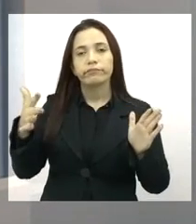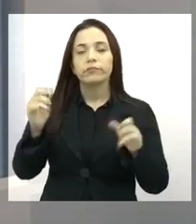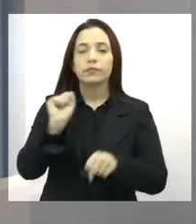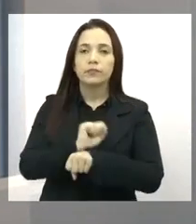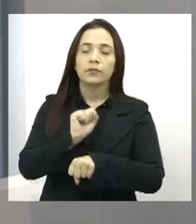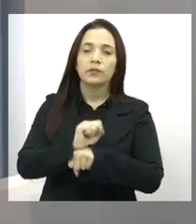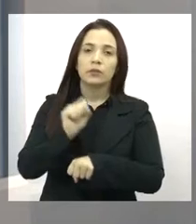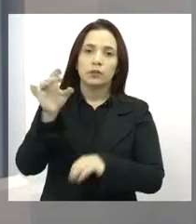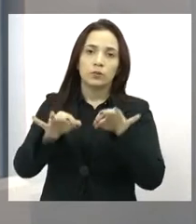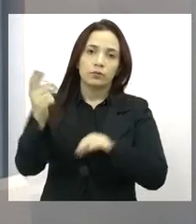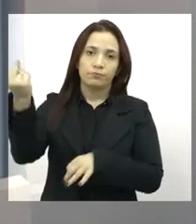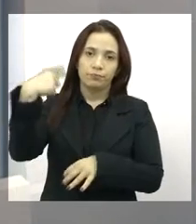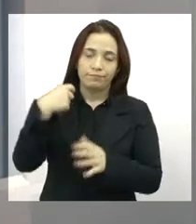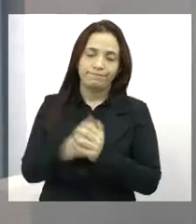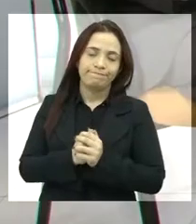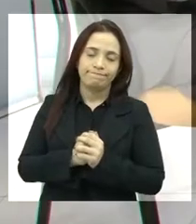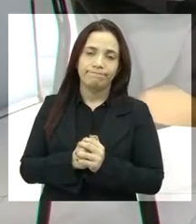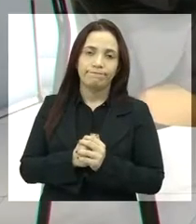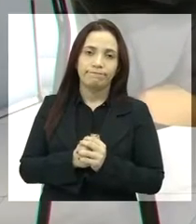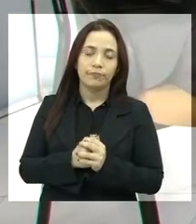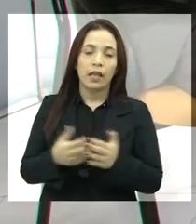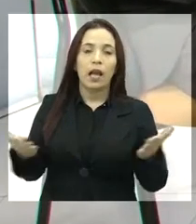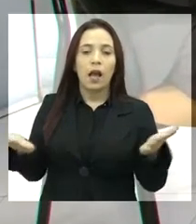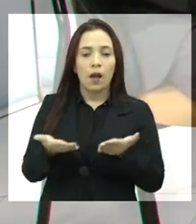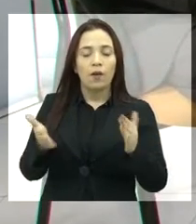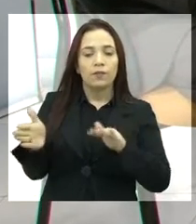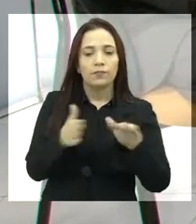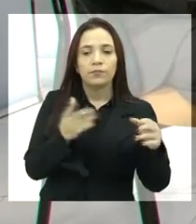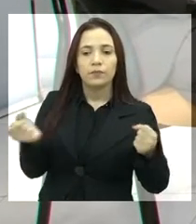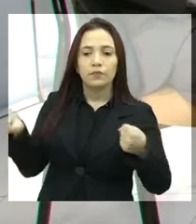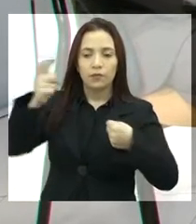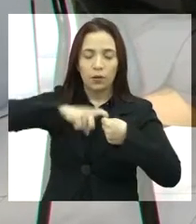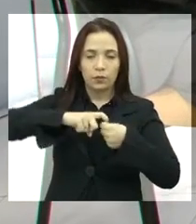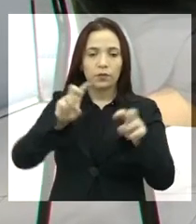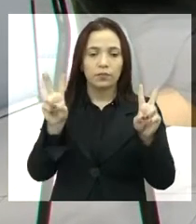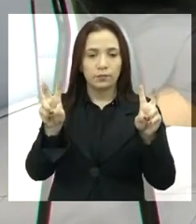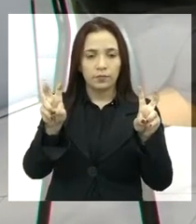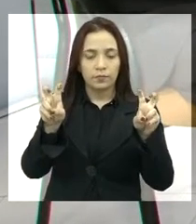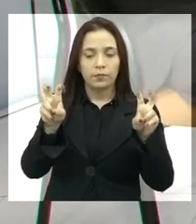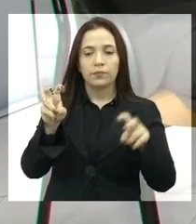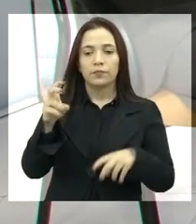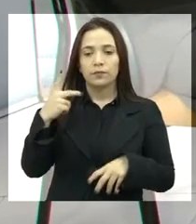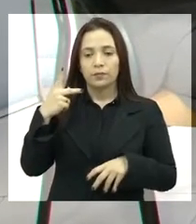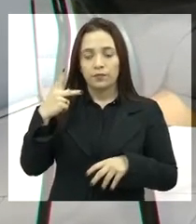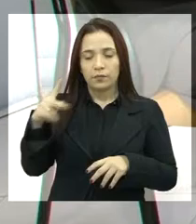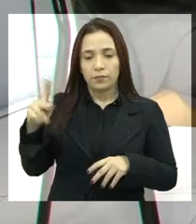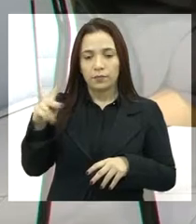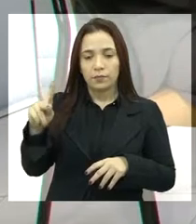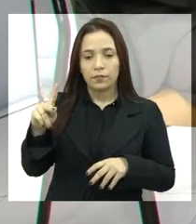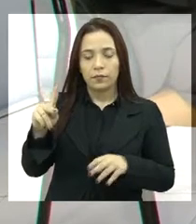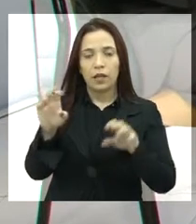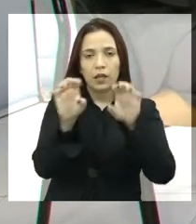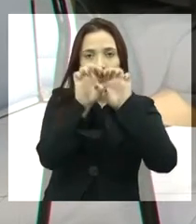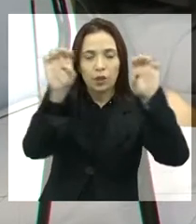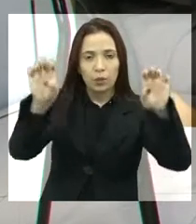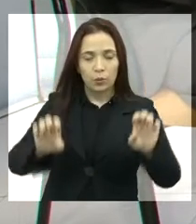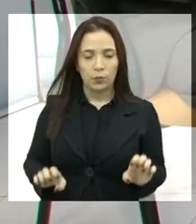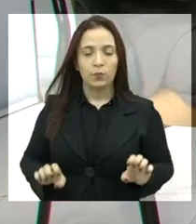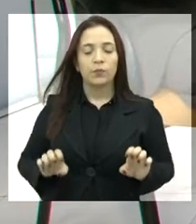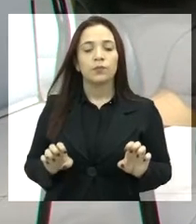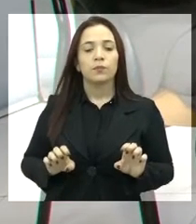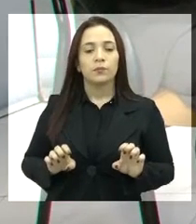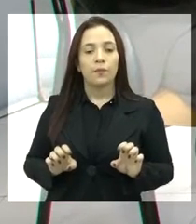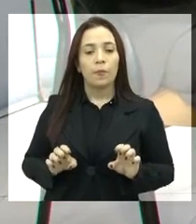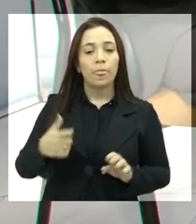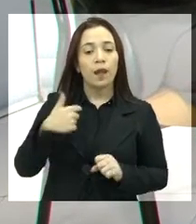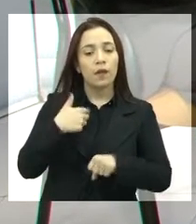alguma iniciativa. Tá certo. Agora, voltando então ao assunto, né, que é o que a senhora criou o Estatuto do Parto Humanizado.